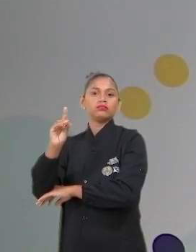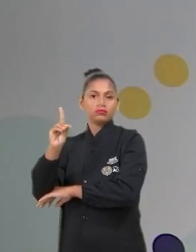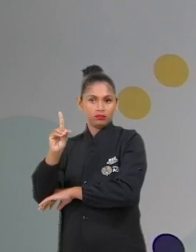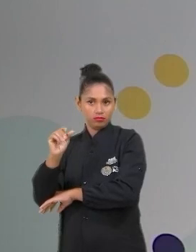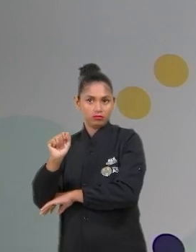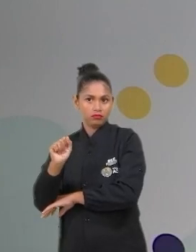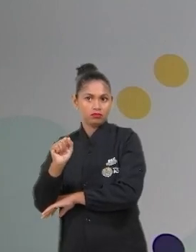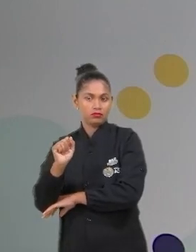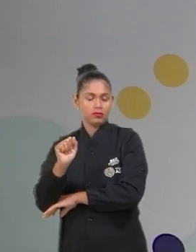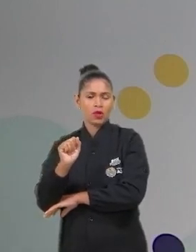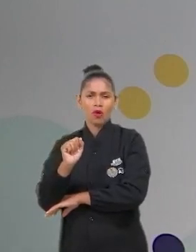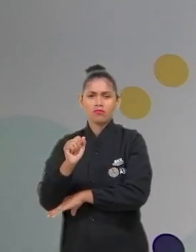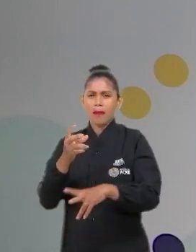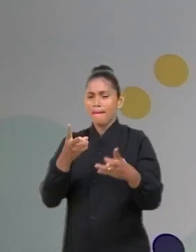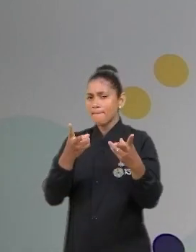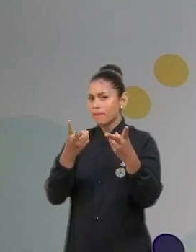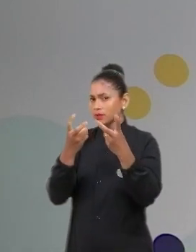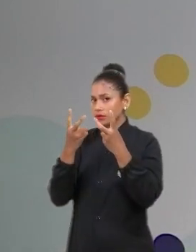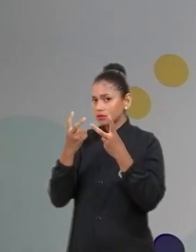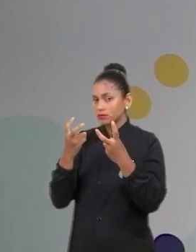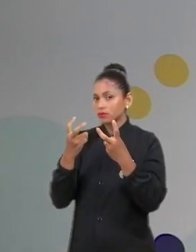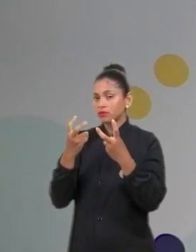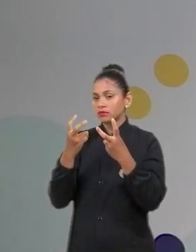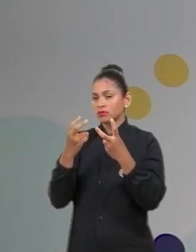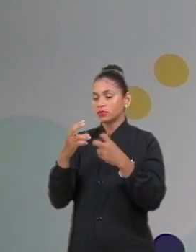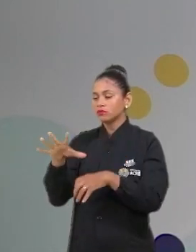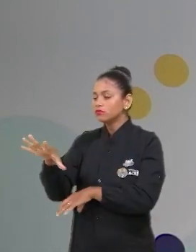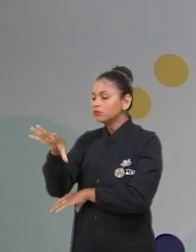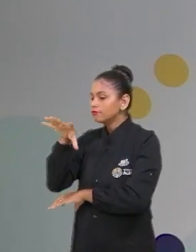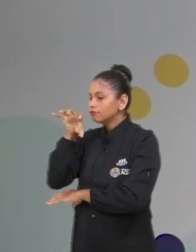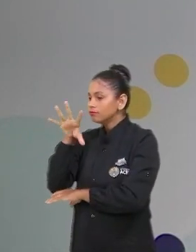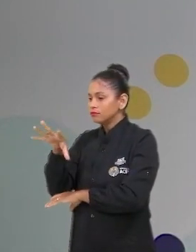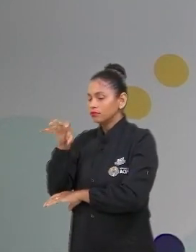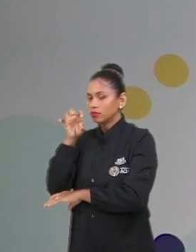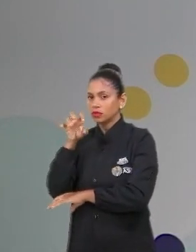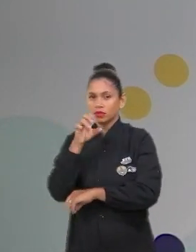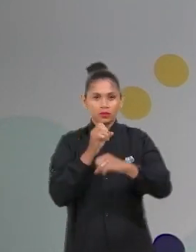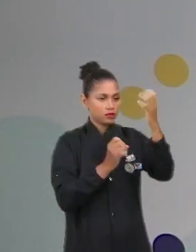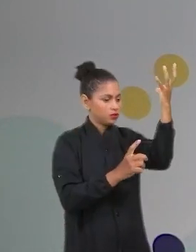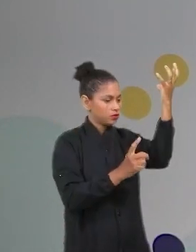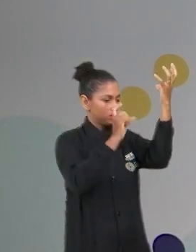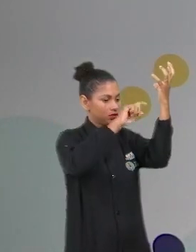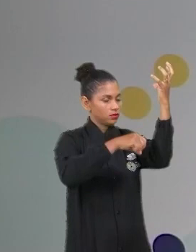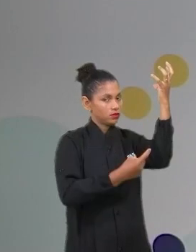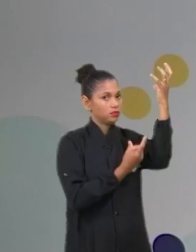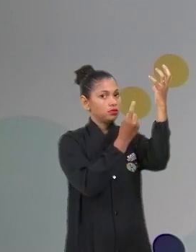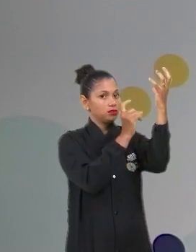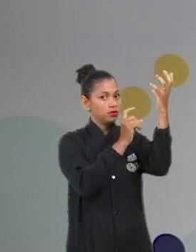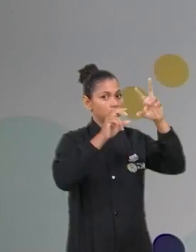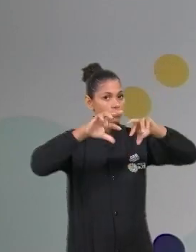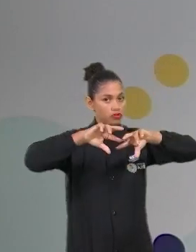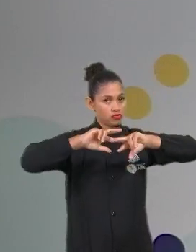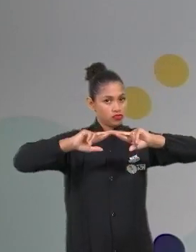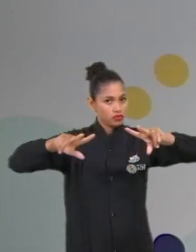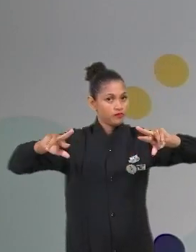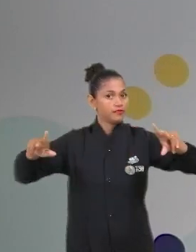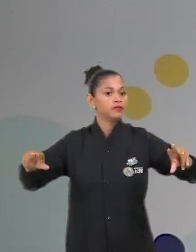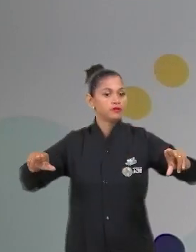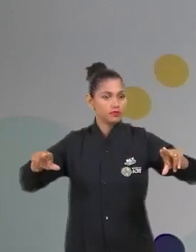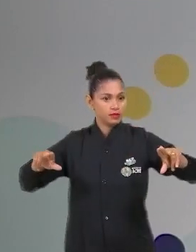Vocês conseguem perceber que respiração e fotossíntese são processos que são contrários um ao outro?